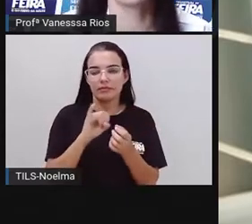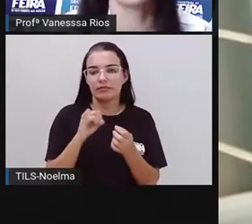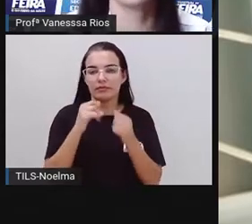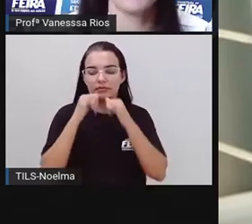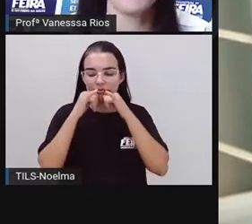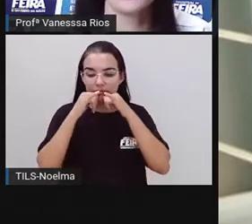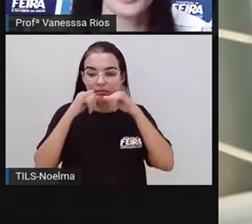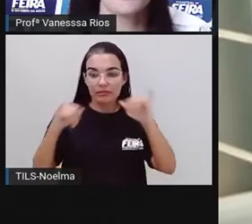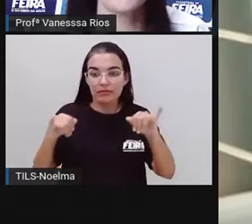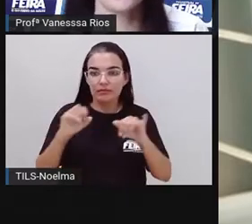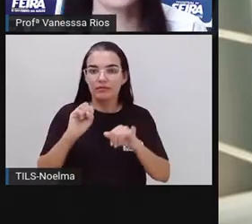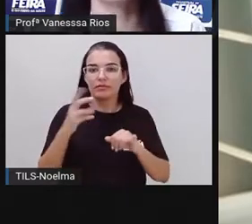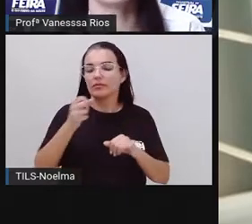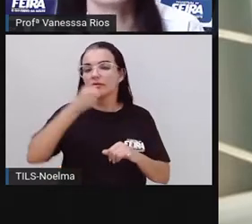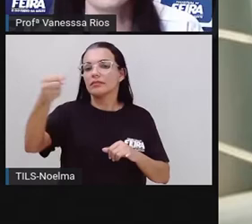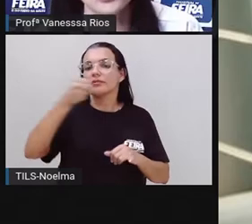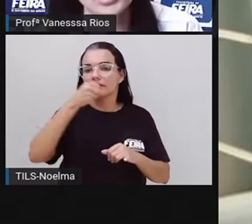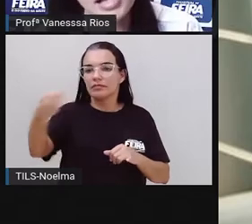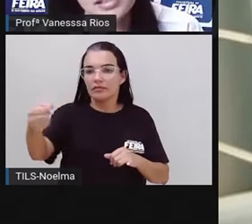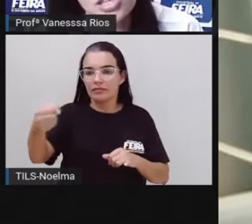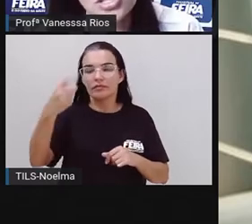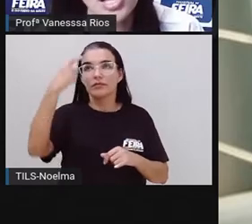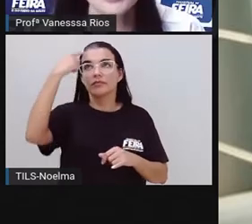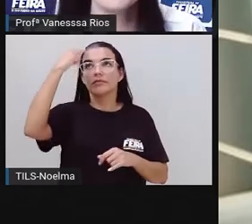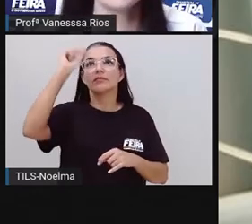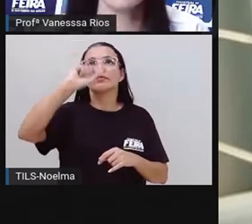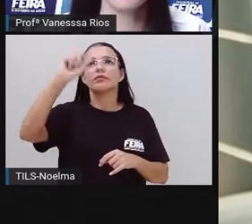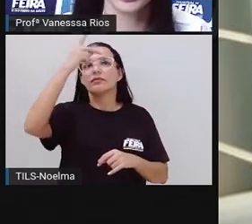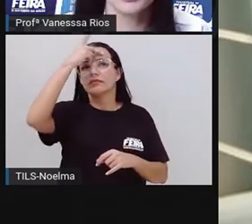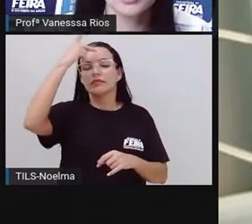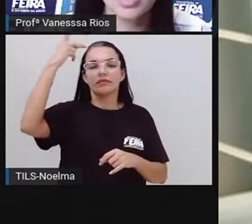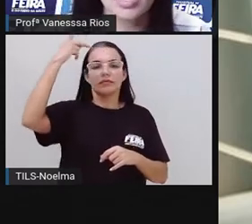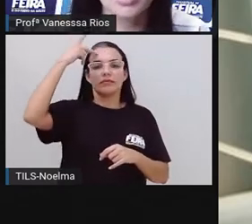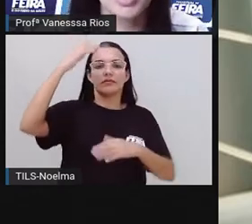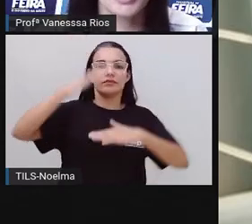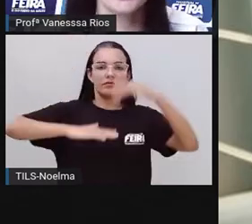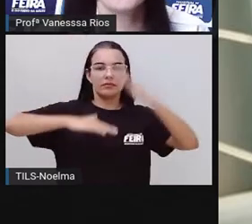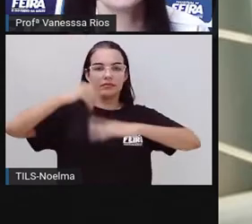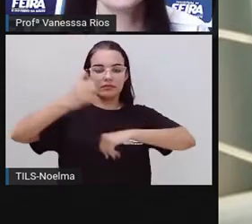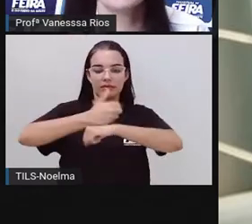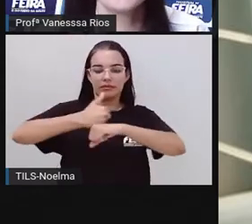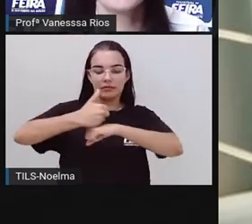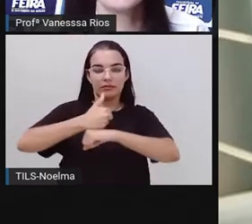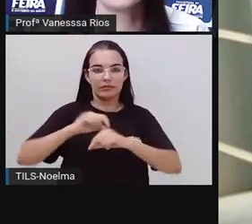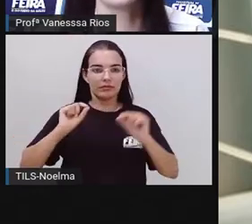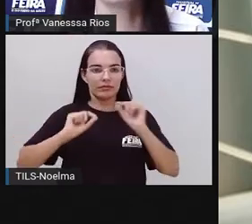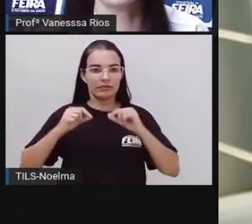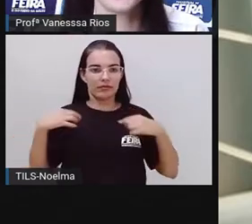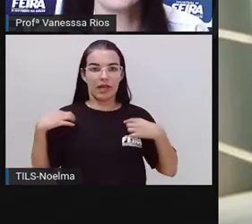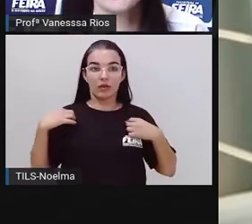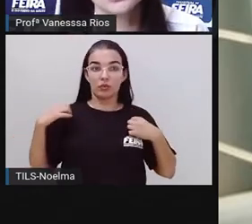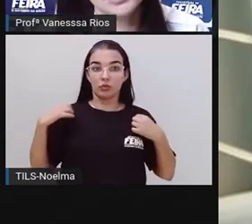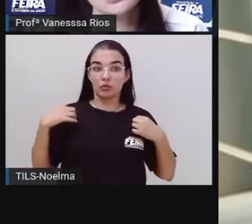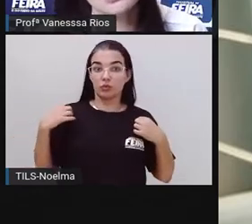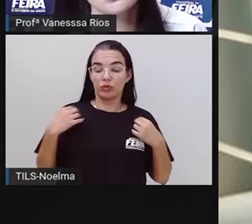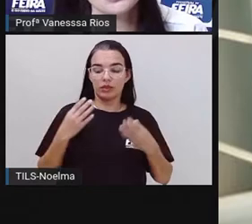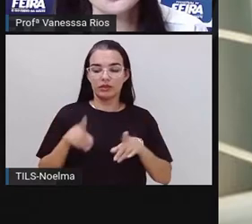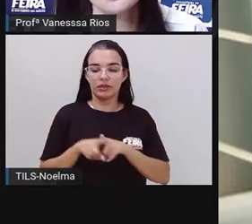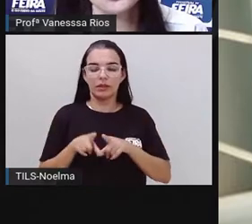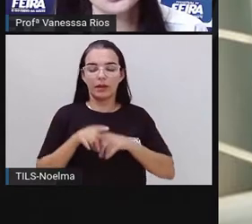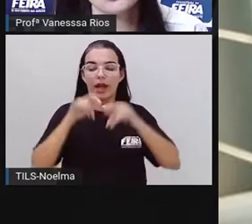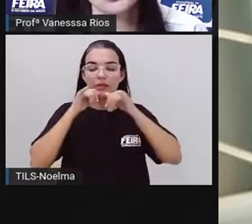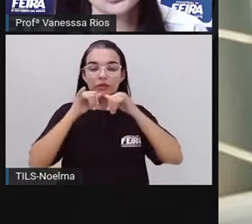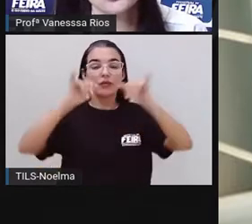a gente pensa logo no papel do repórter, do jornalista, na produção, né? E também aí na divulgação desses